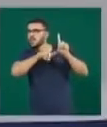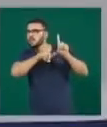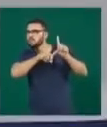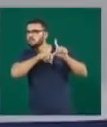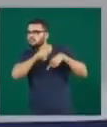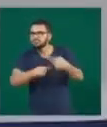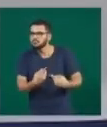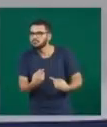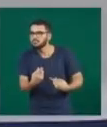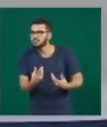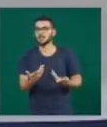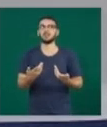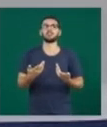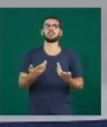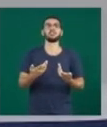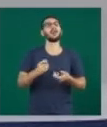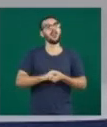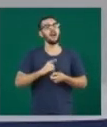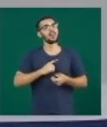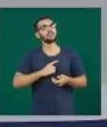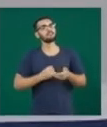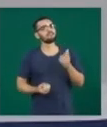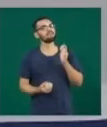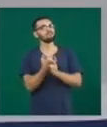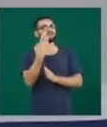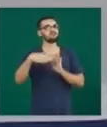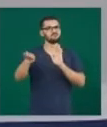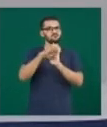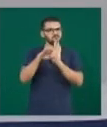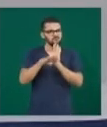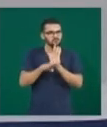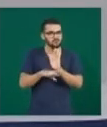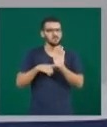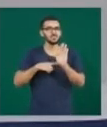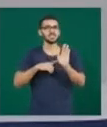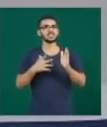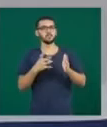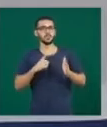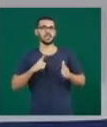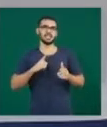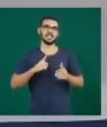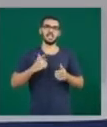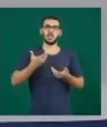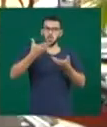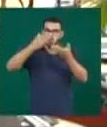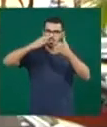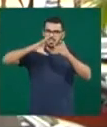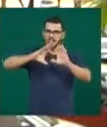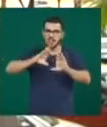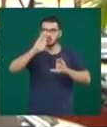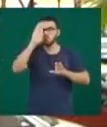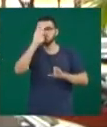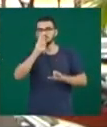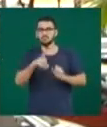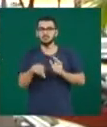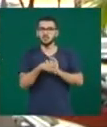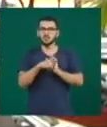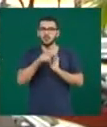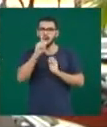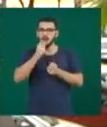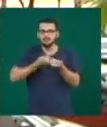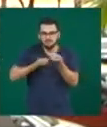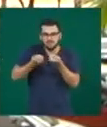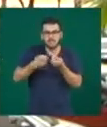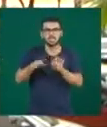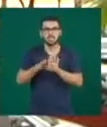intensa com a vinda do coordenador do Conselho Nacional de Recursos Hídricos, com representantes da Agência Nacional de